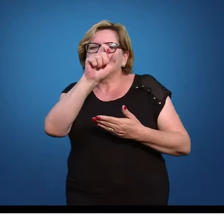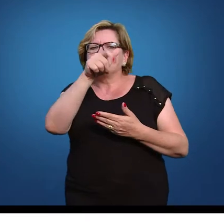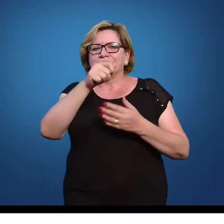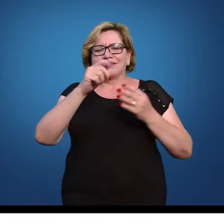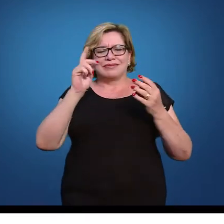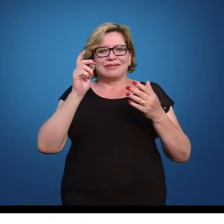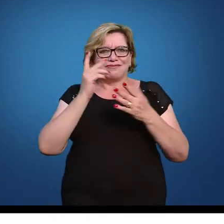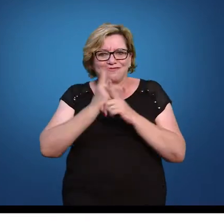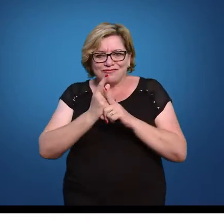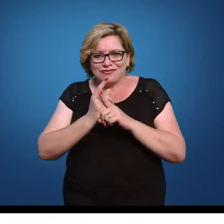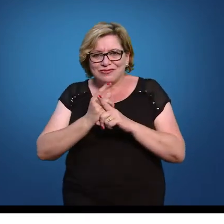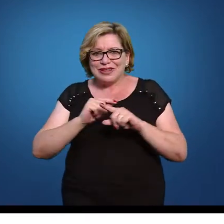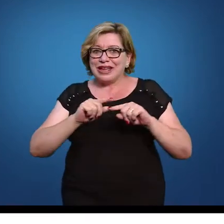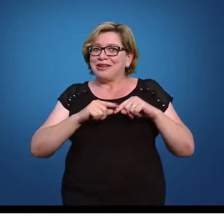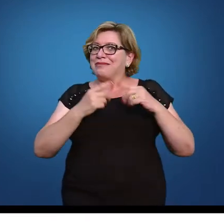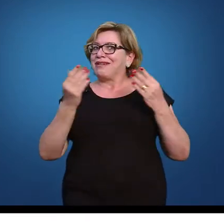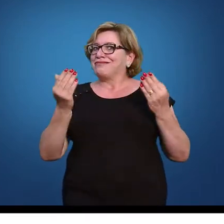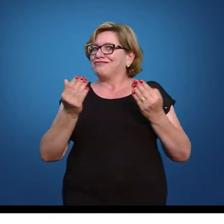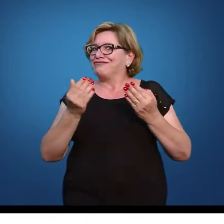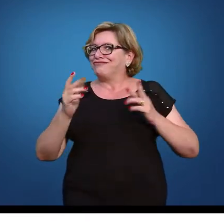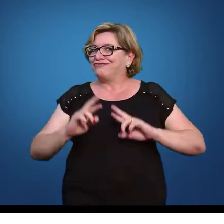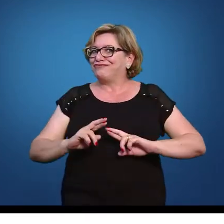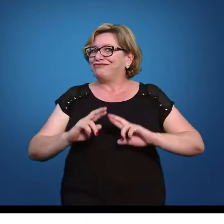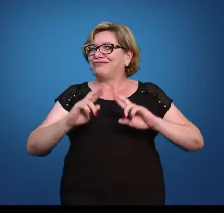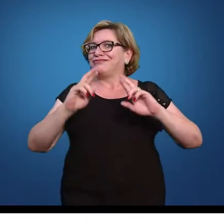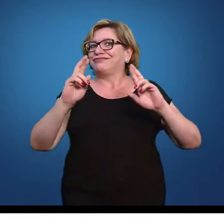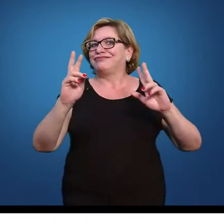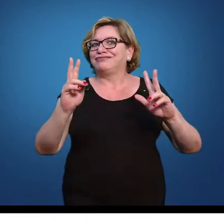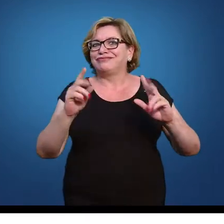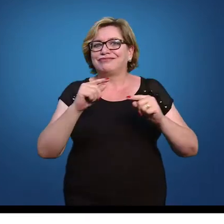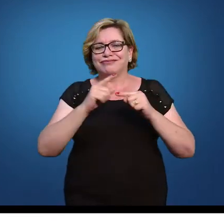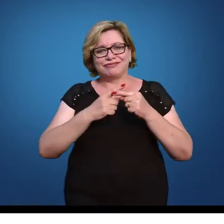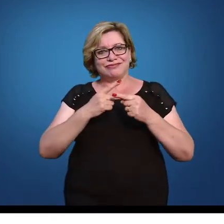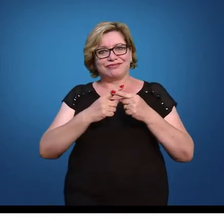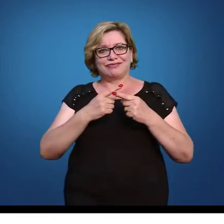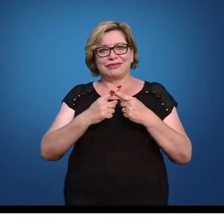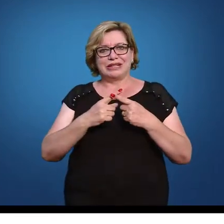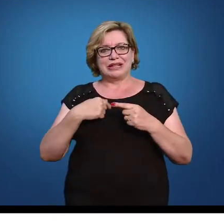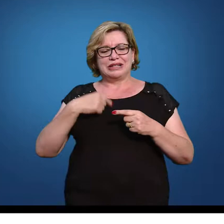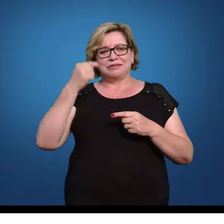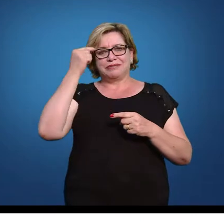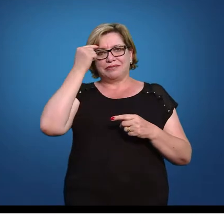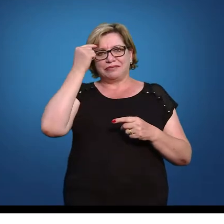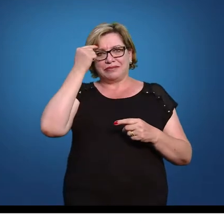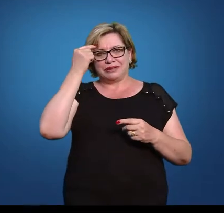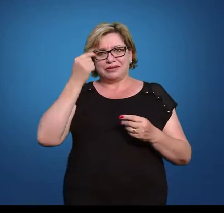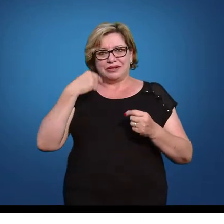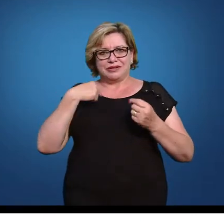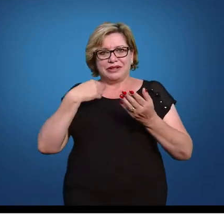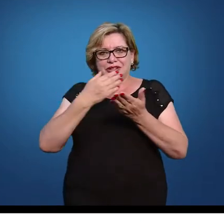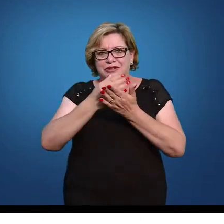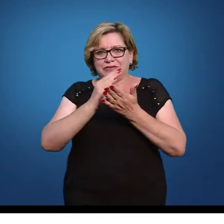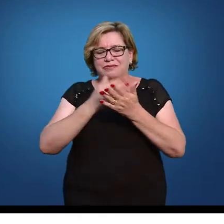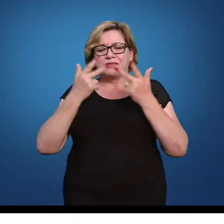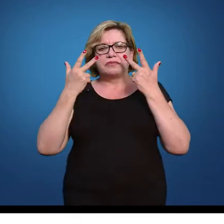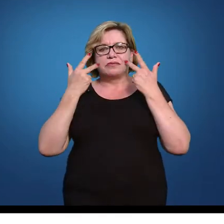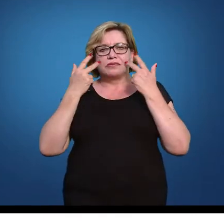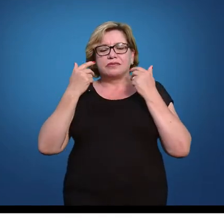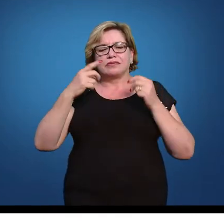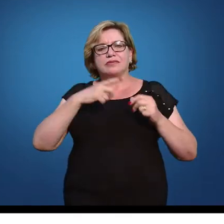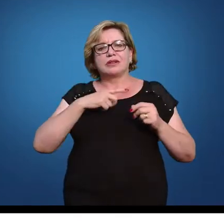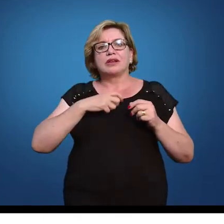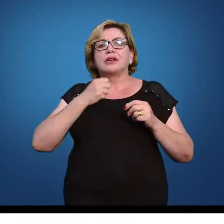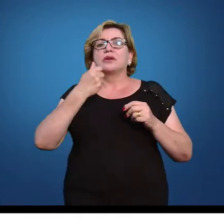só alegria. Só que não é exatamente assim que funciona. Por quê? Pense, quantas distribuições normais existem?